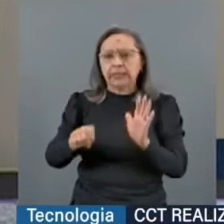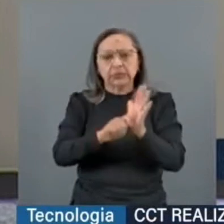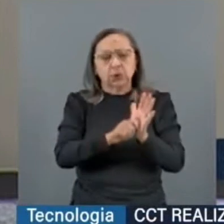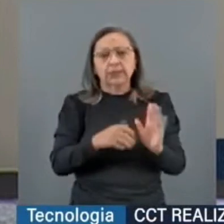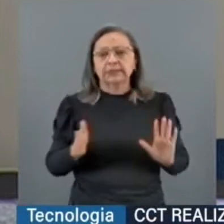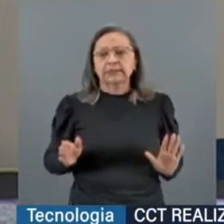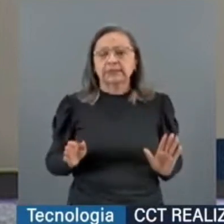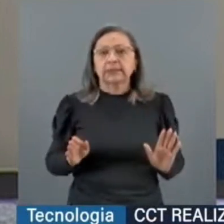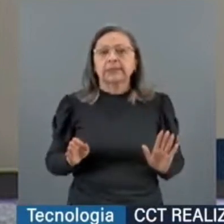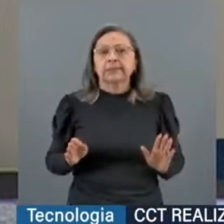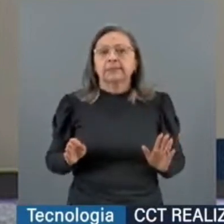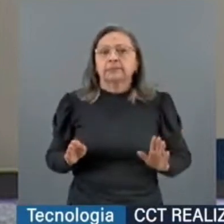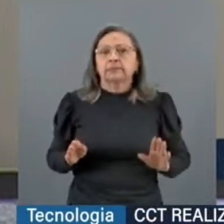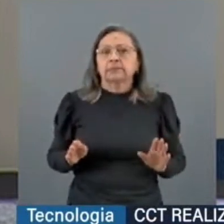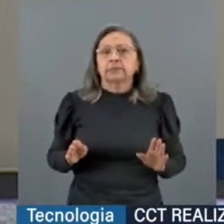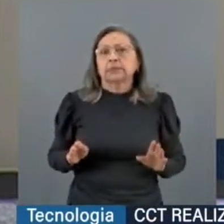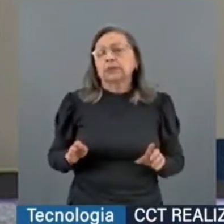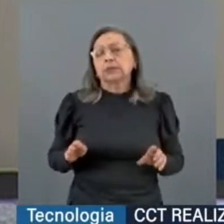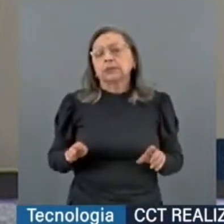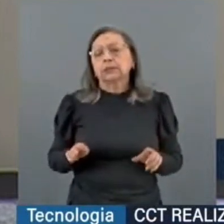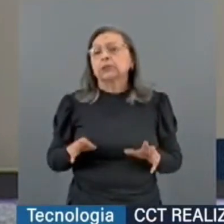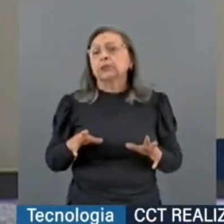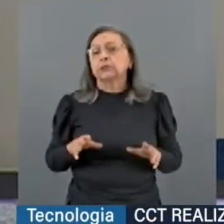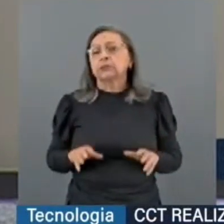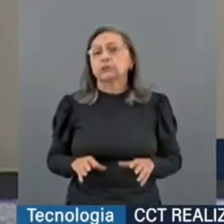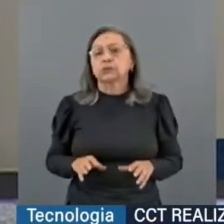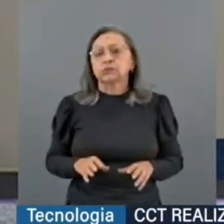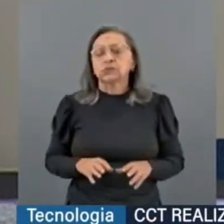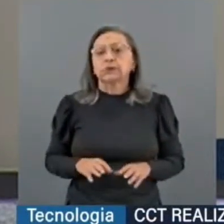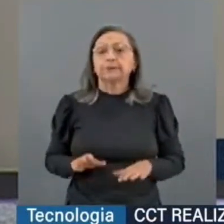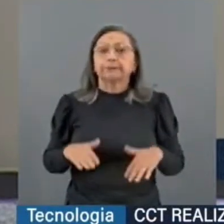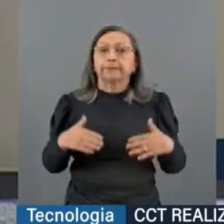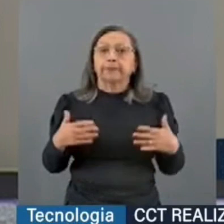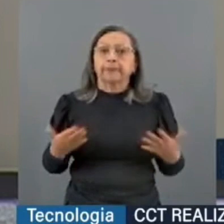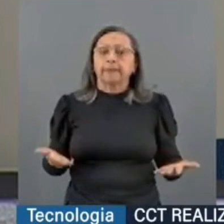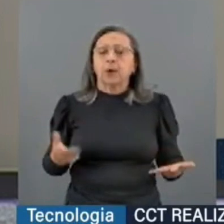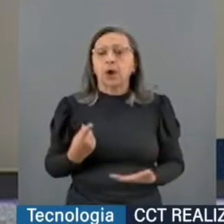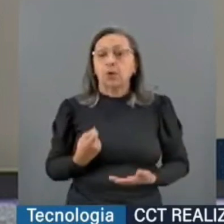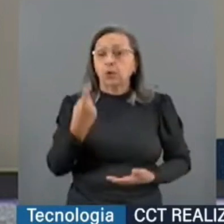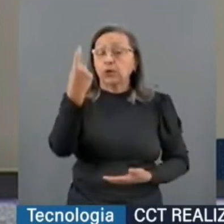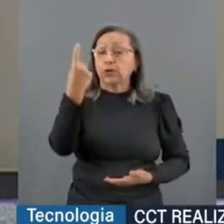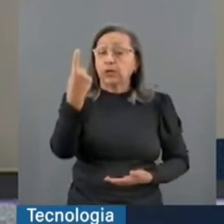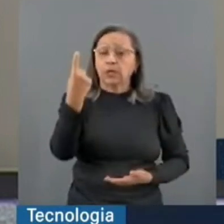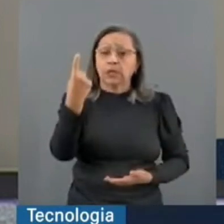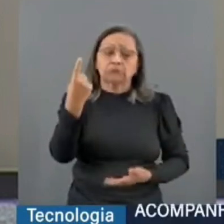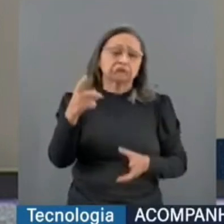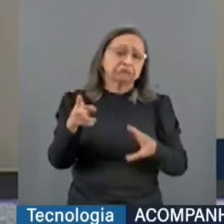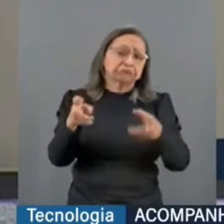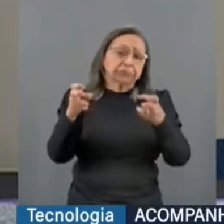aos temas que estão relacionados. Então, a única observação que eu faço é,